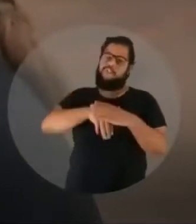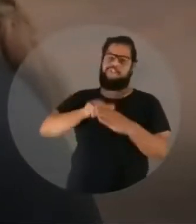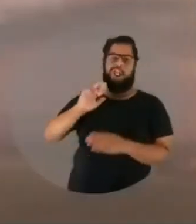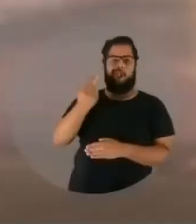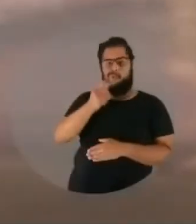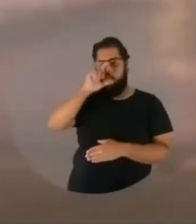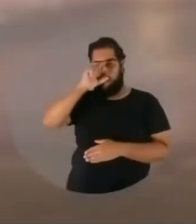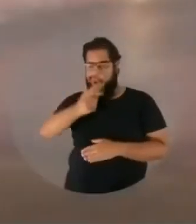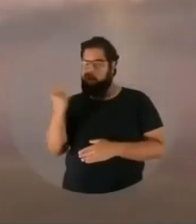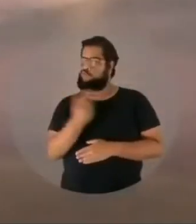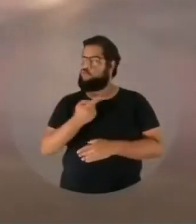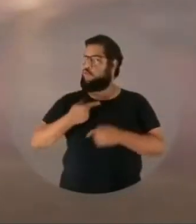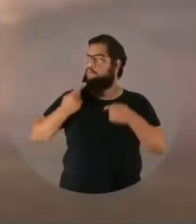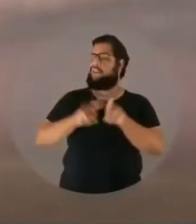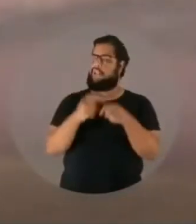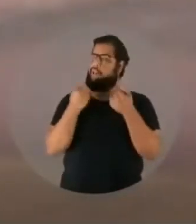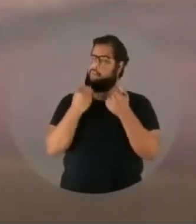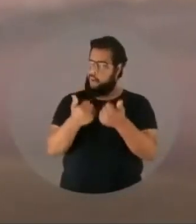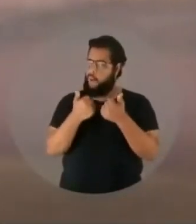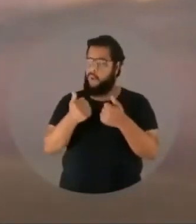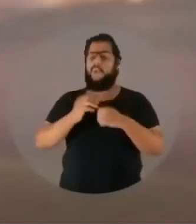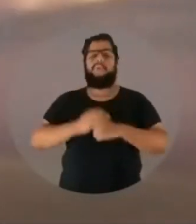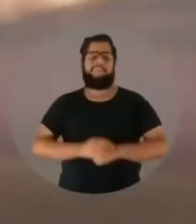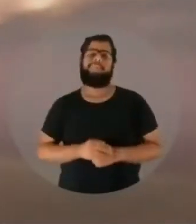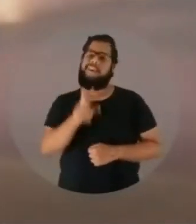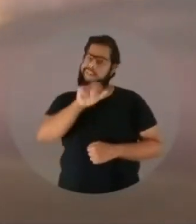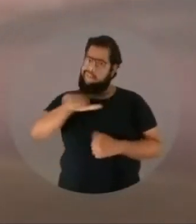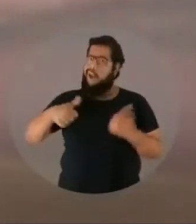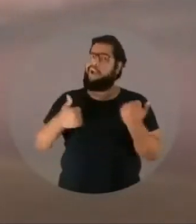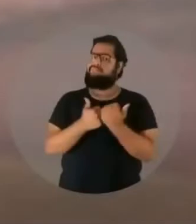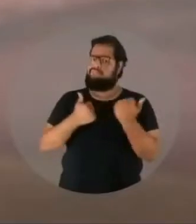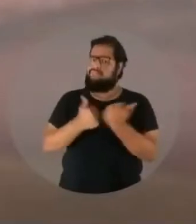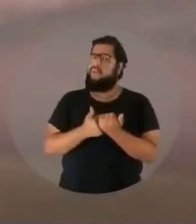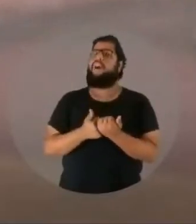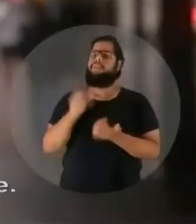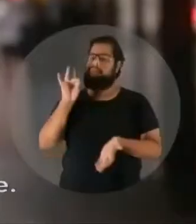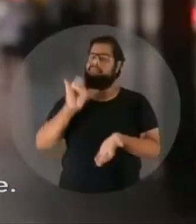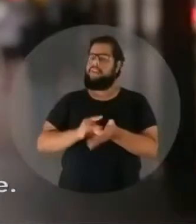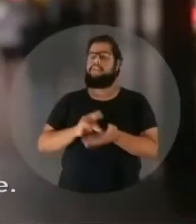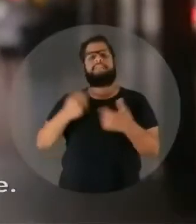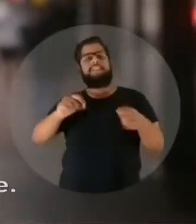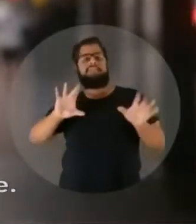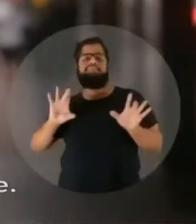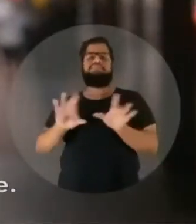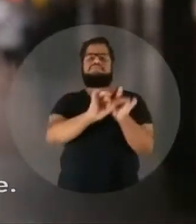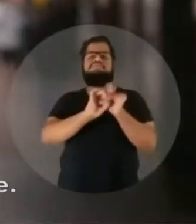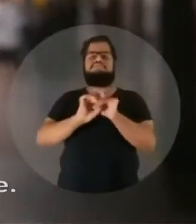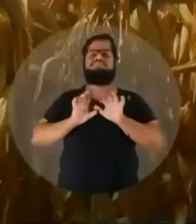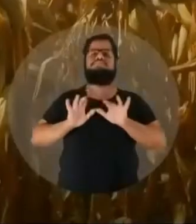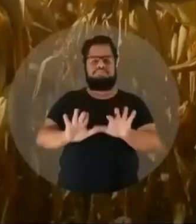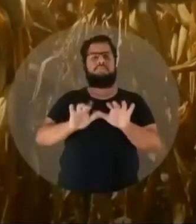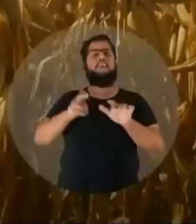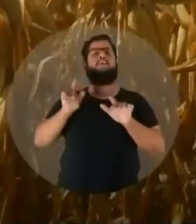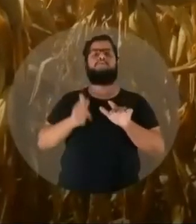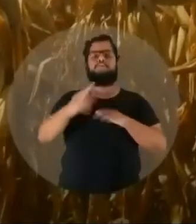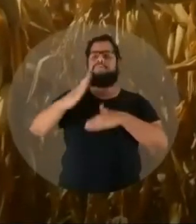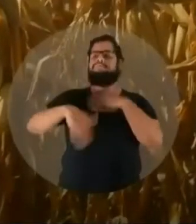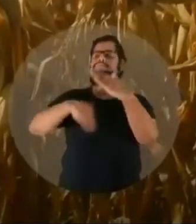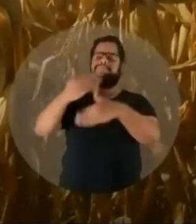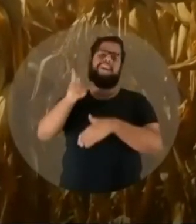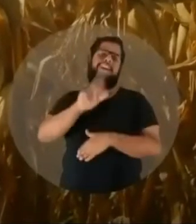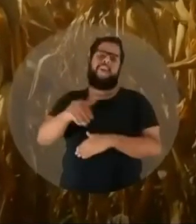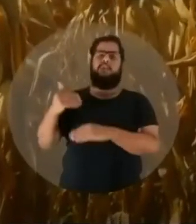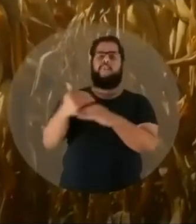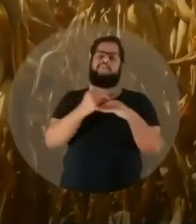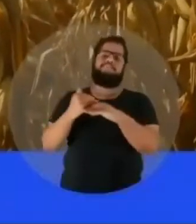Alckminis. Vai ser uma parceria boa, né? Com certeza vai ajudar e muito. Então a gente tem que se unir para ir em frente. E com certeza será